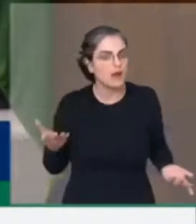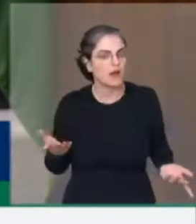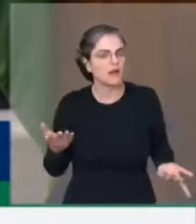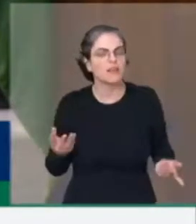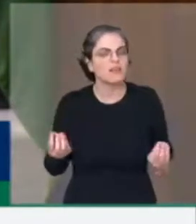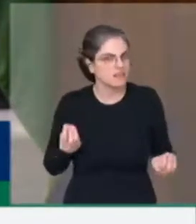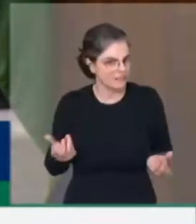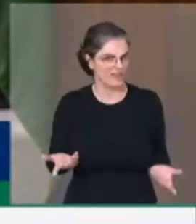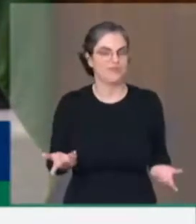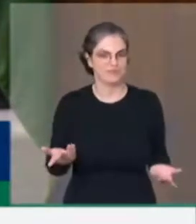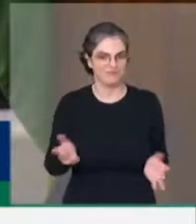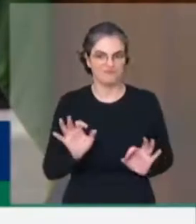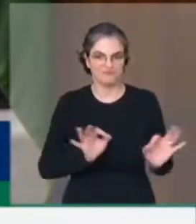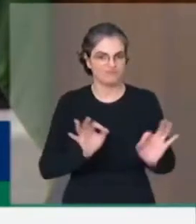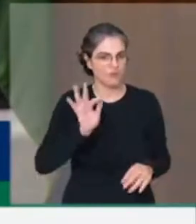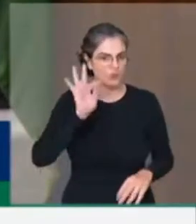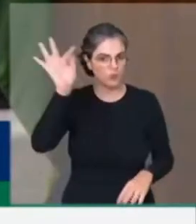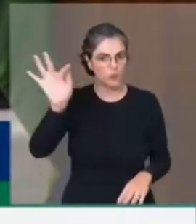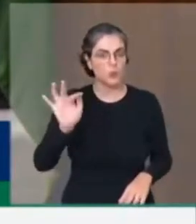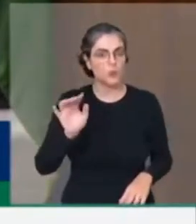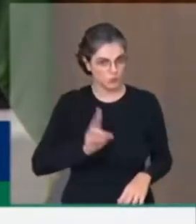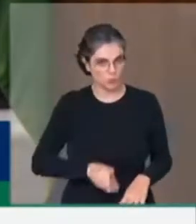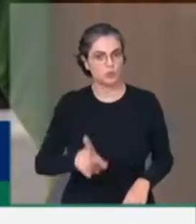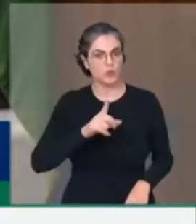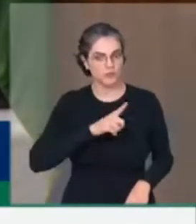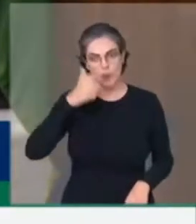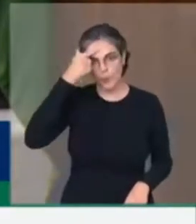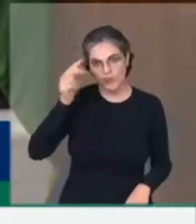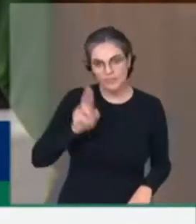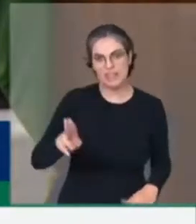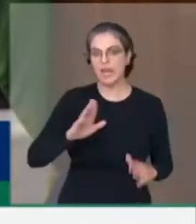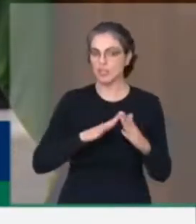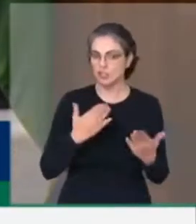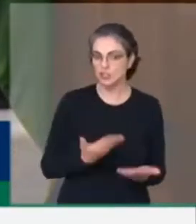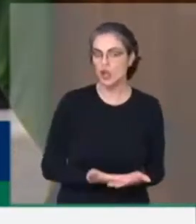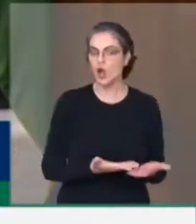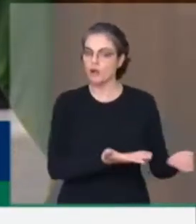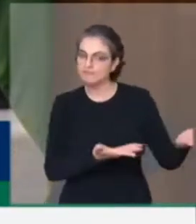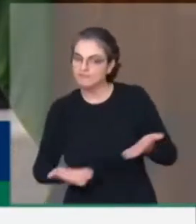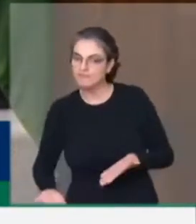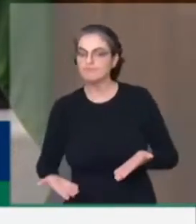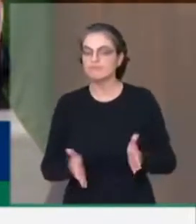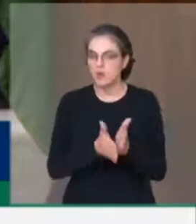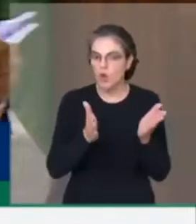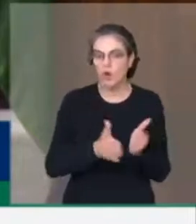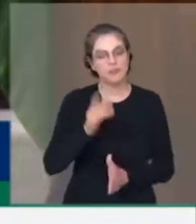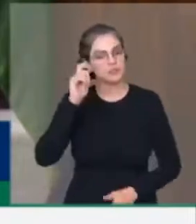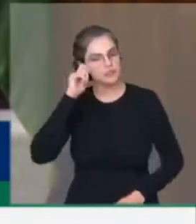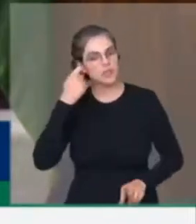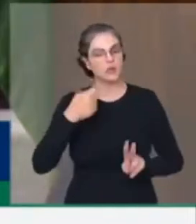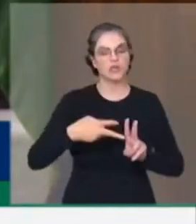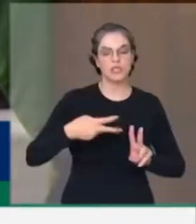continue abrindo as suas portas nas universidades e nas escolas para as pessoas mais pobres, para os negros, para os indígenas, para os